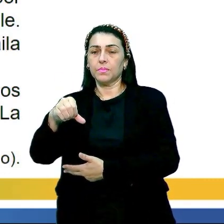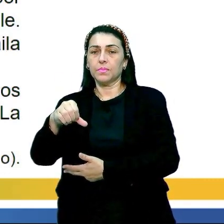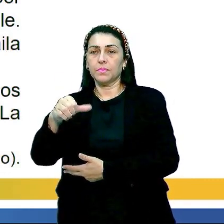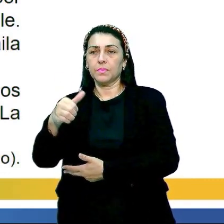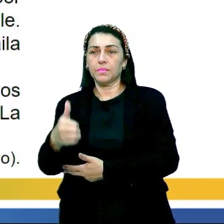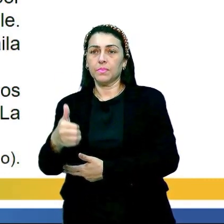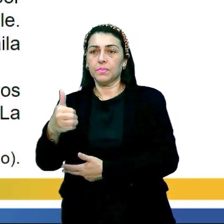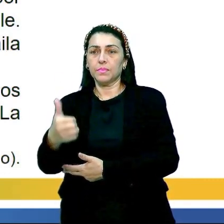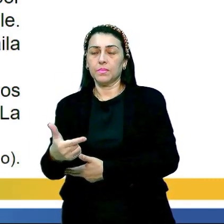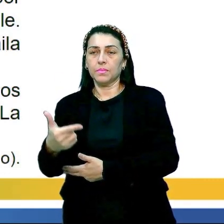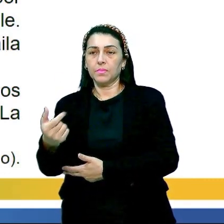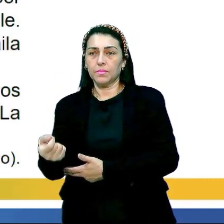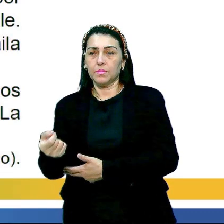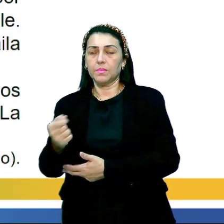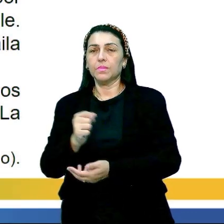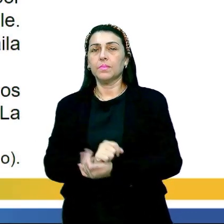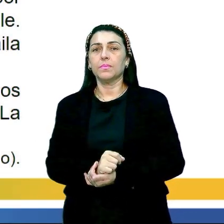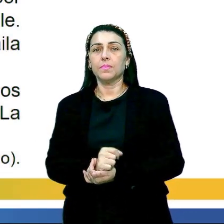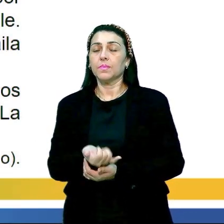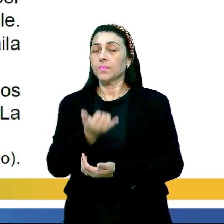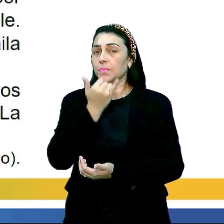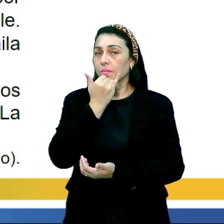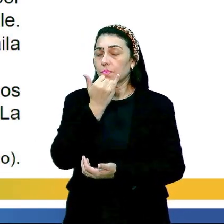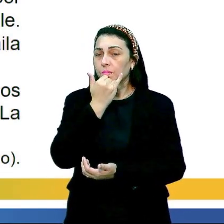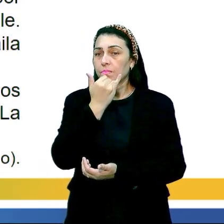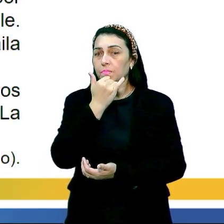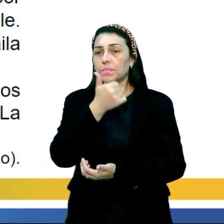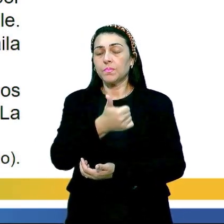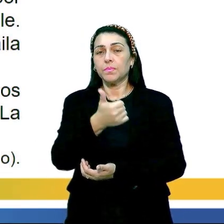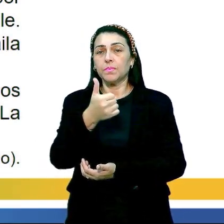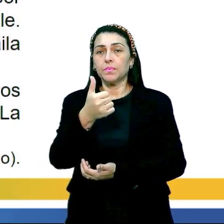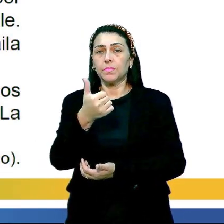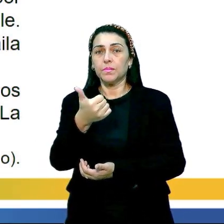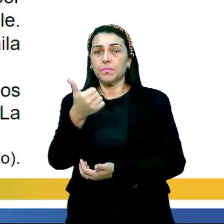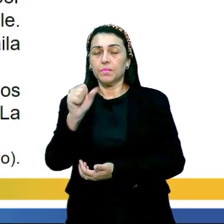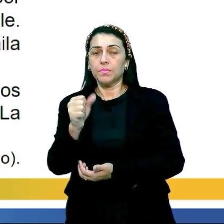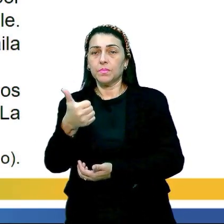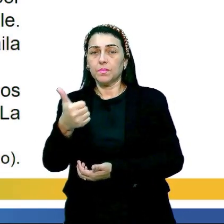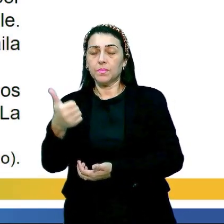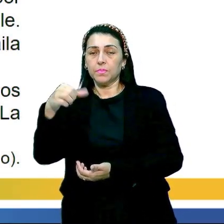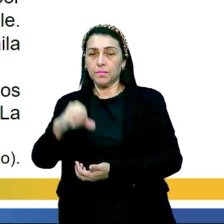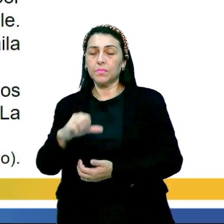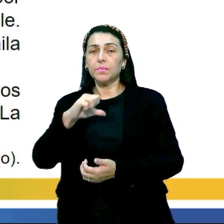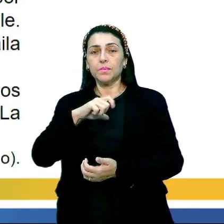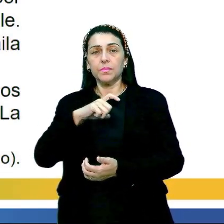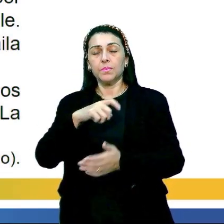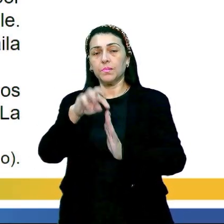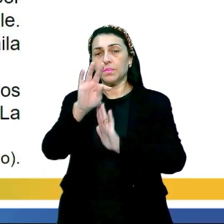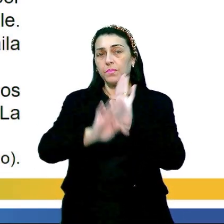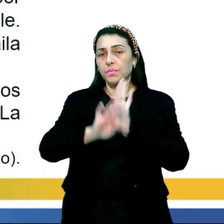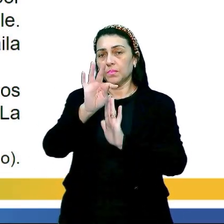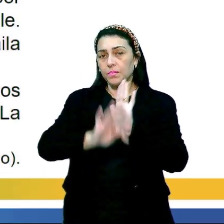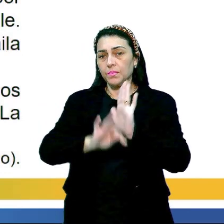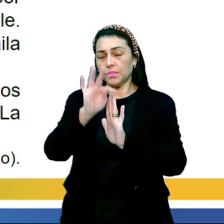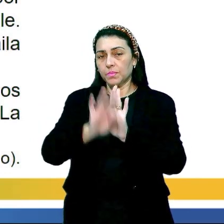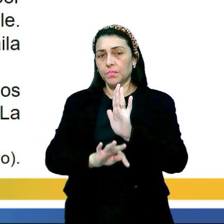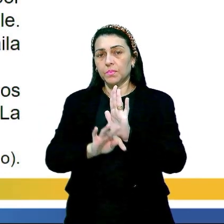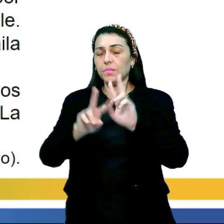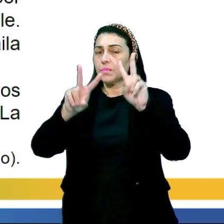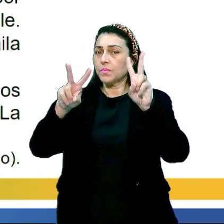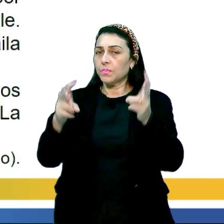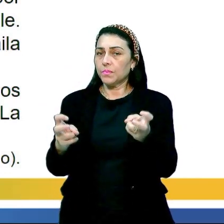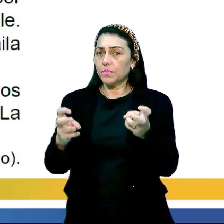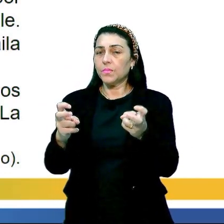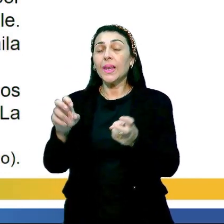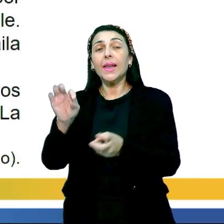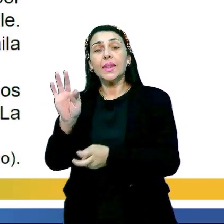Aí tá 119 e 20, né? Só voltar ao anterior. Então, galera, a gente tem um texto aí, né? Onde o título é